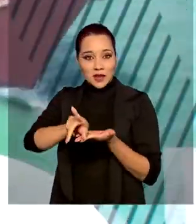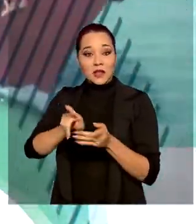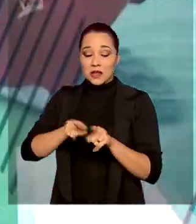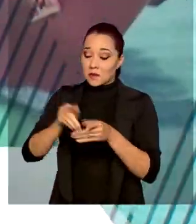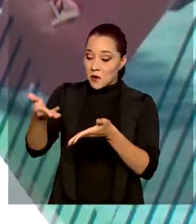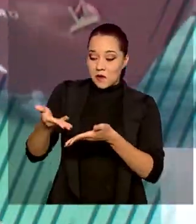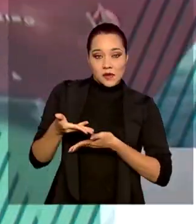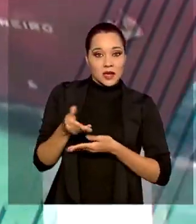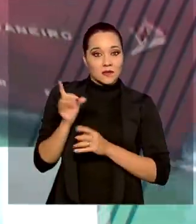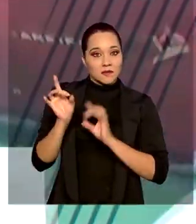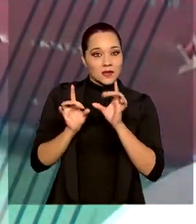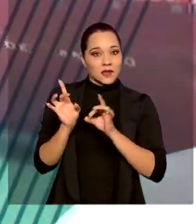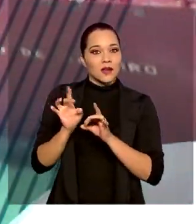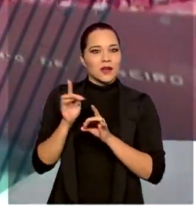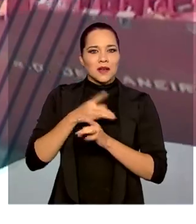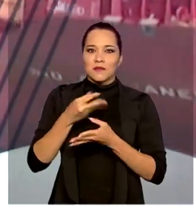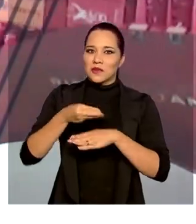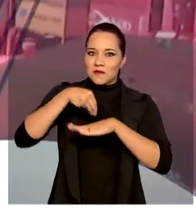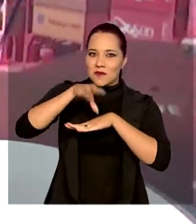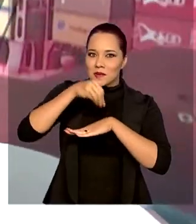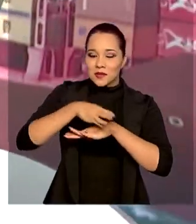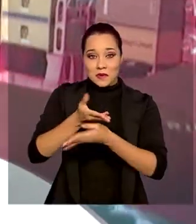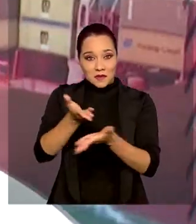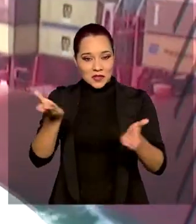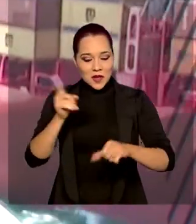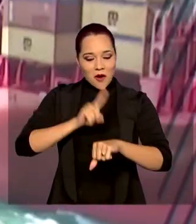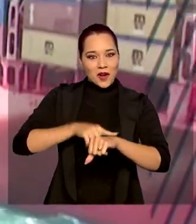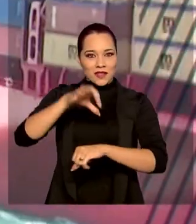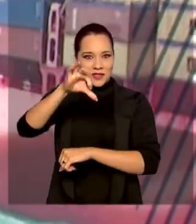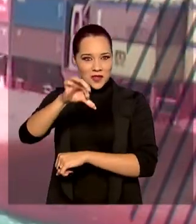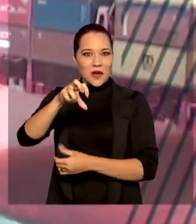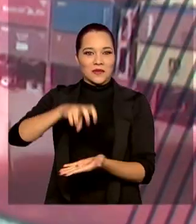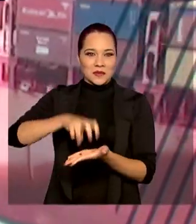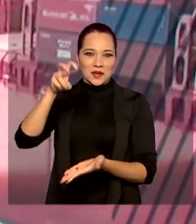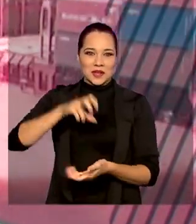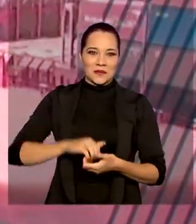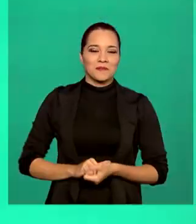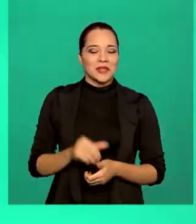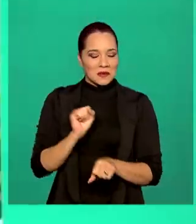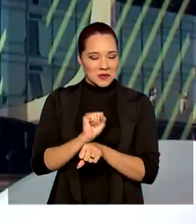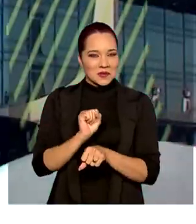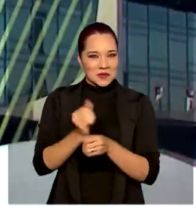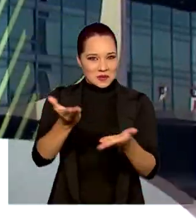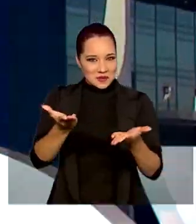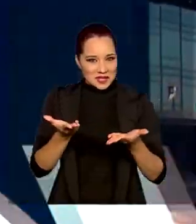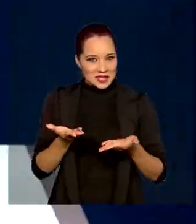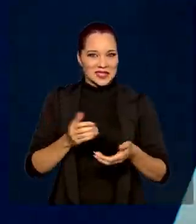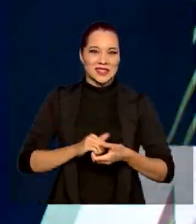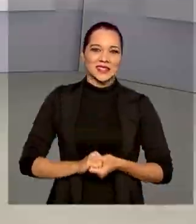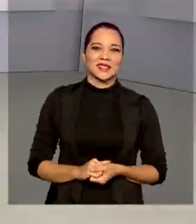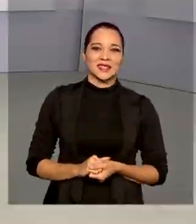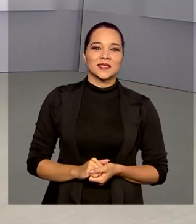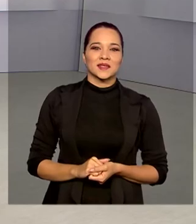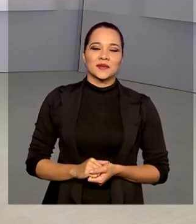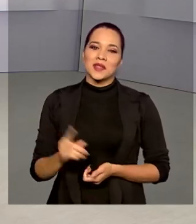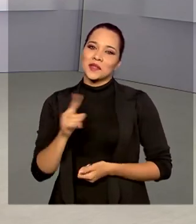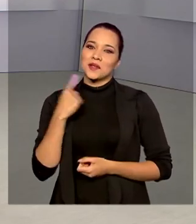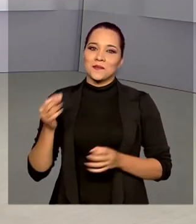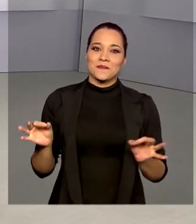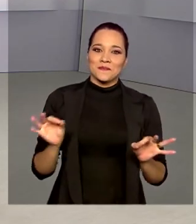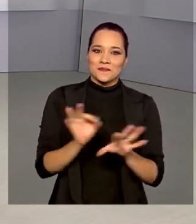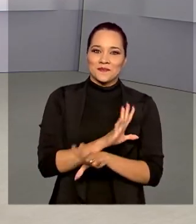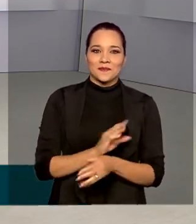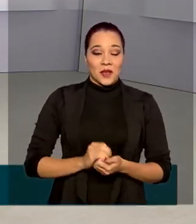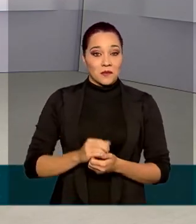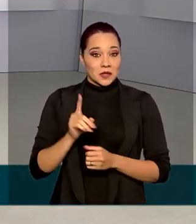convidados, muita informação para você a partir das 9 horas da manhã. Estamos esperando a sua companhia, ok? Nós ficamos por